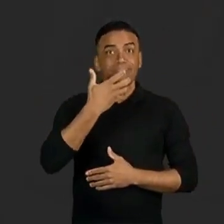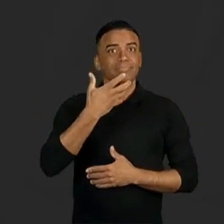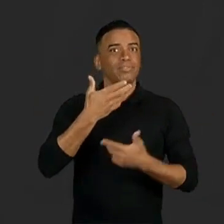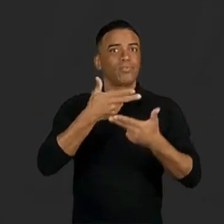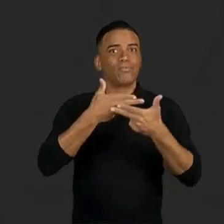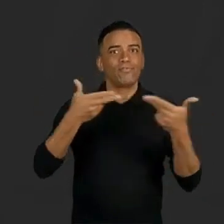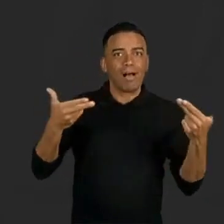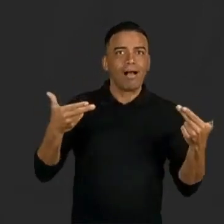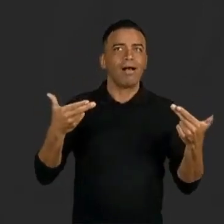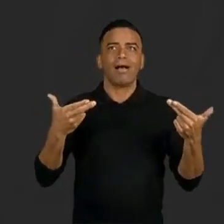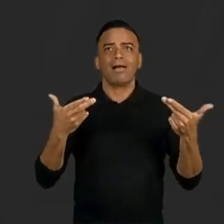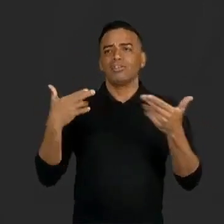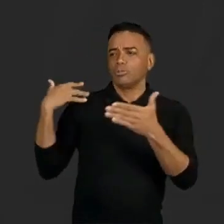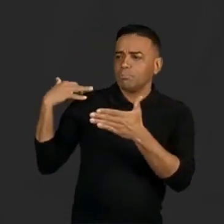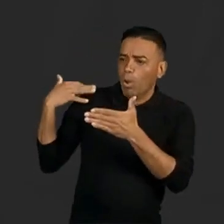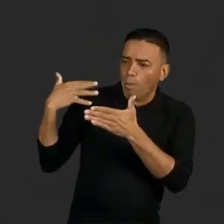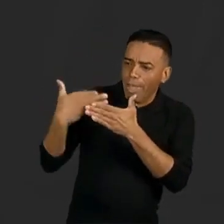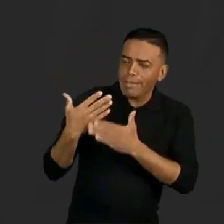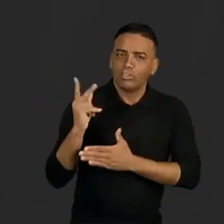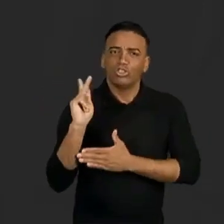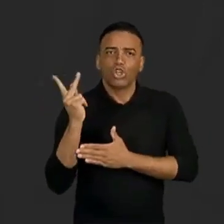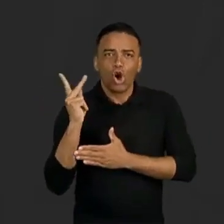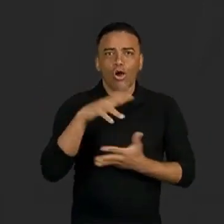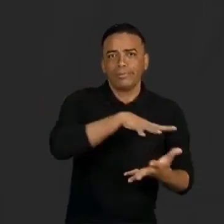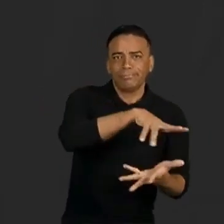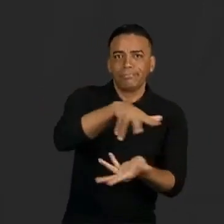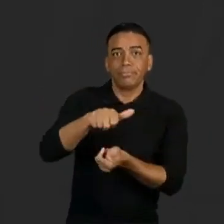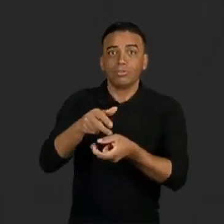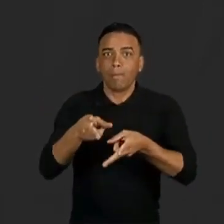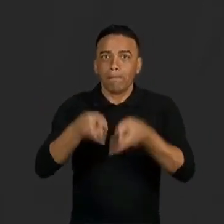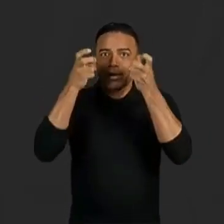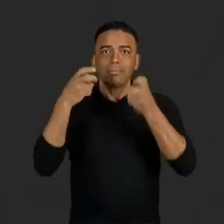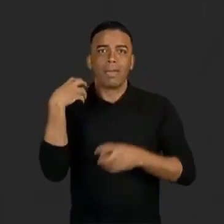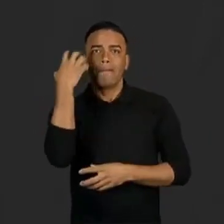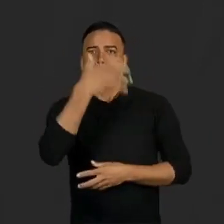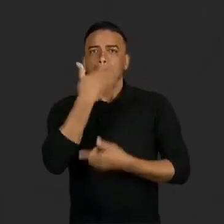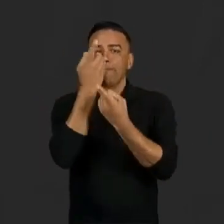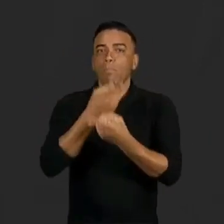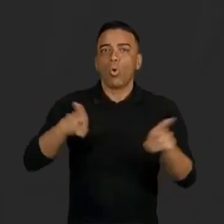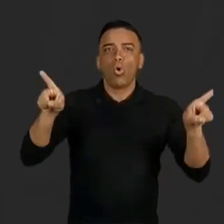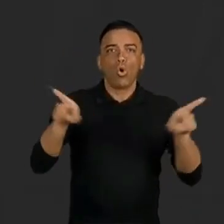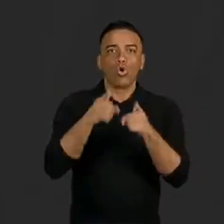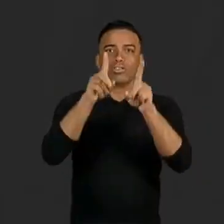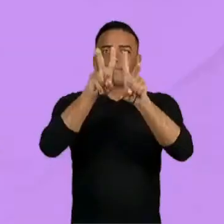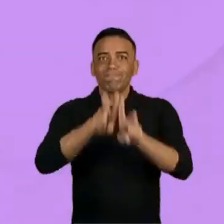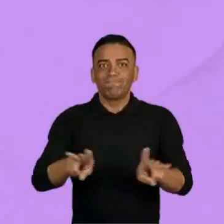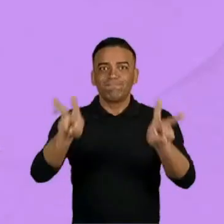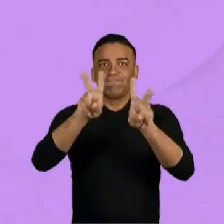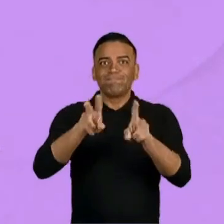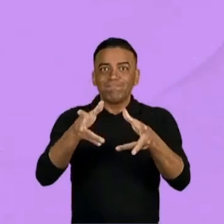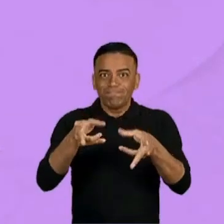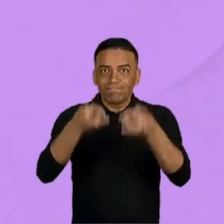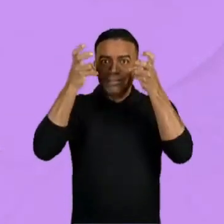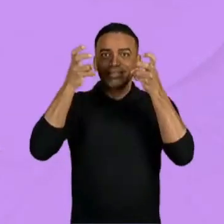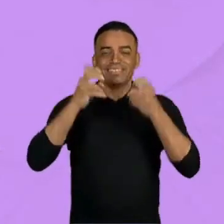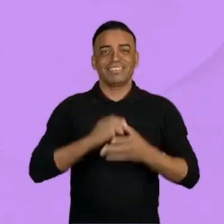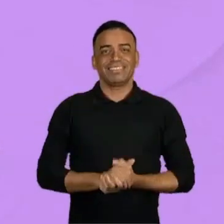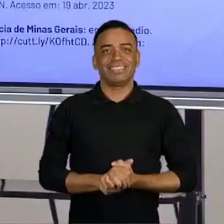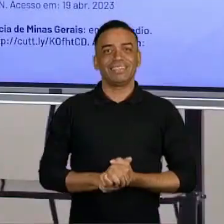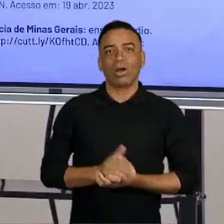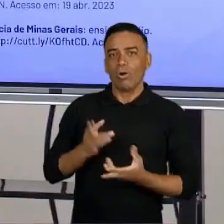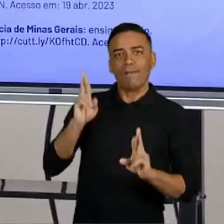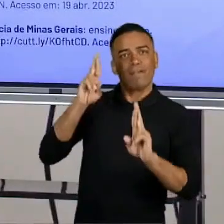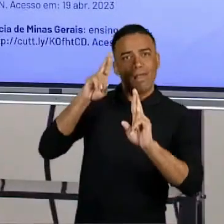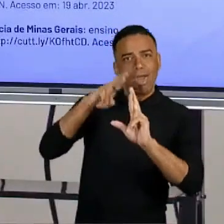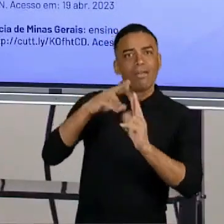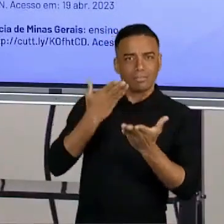momentos da história e a perceber a música de forma holística. Essas são as